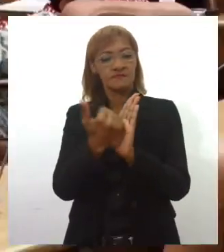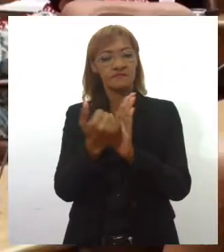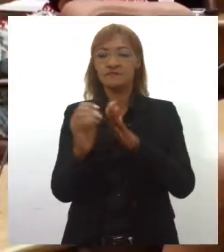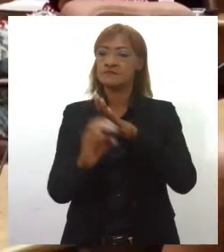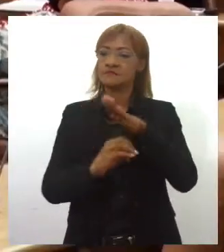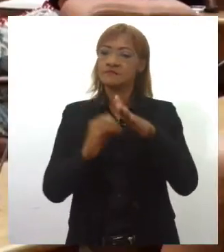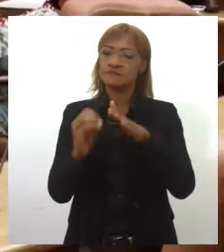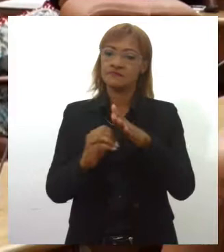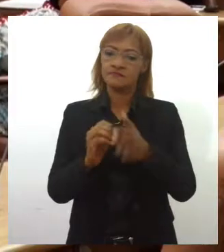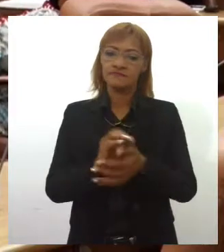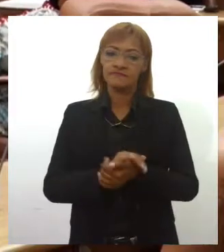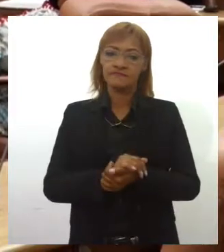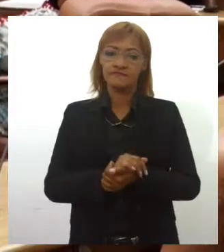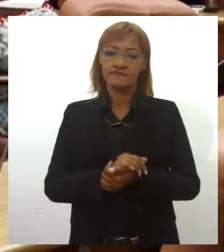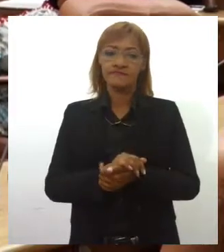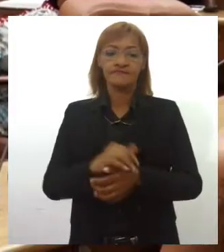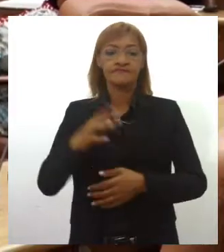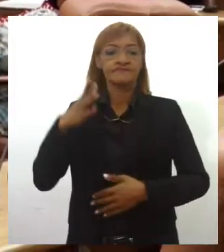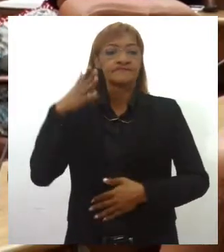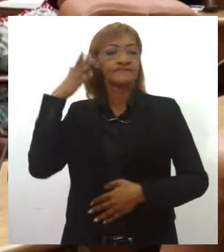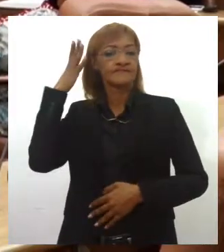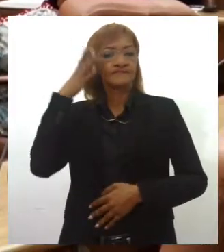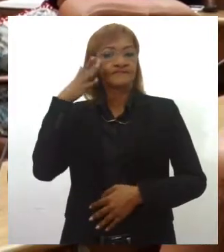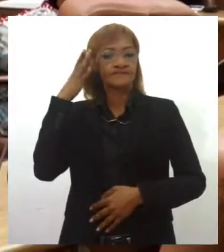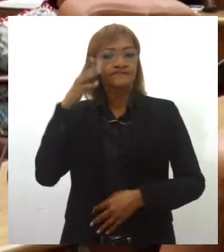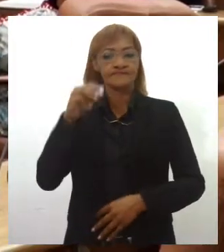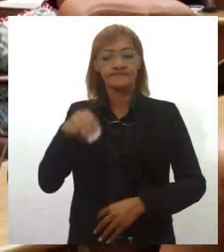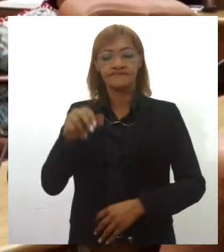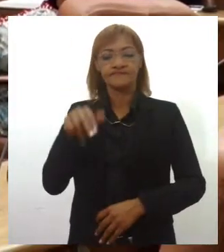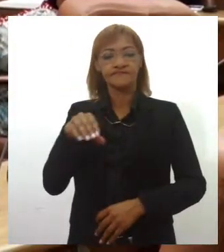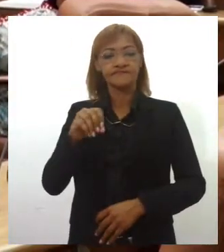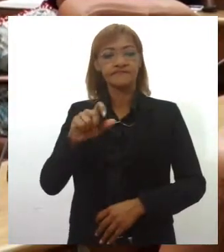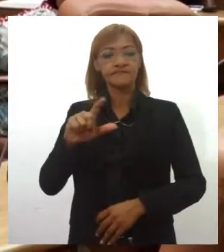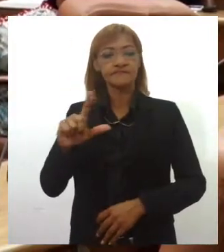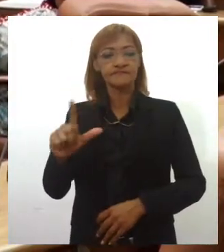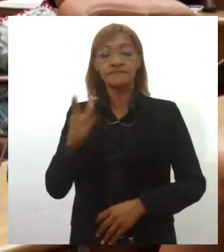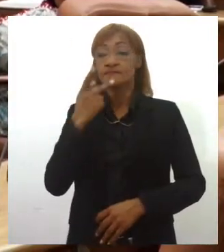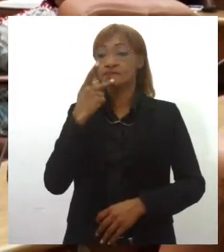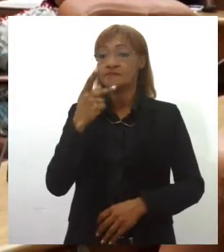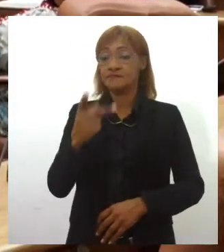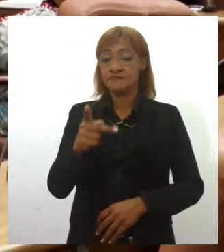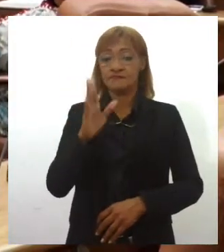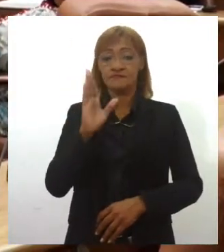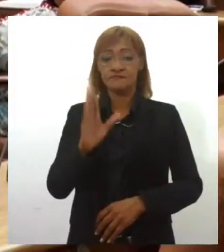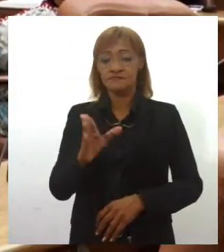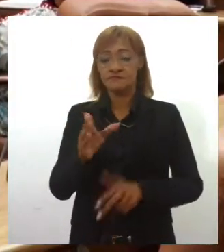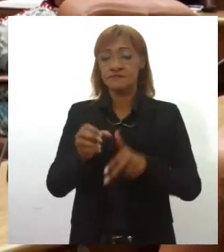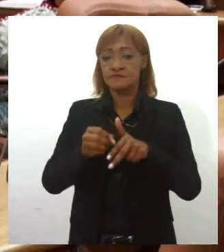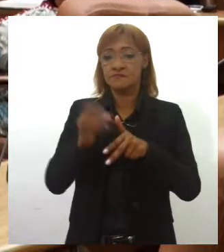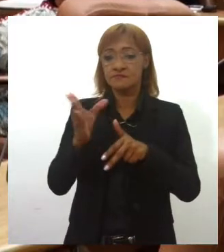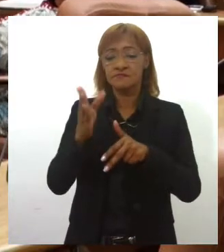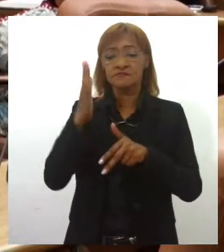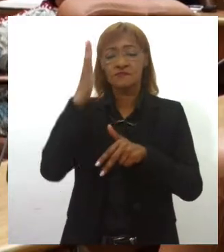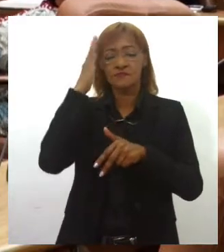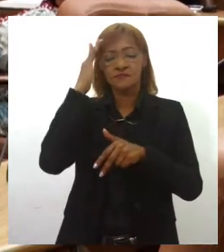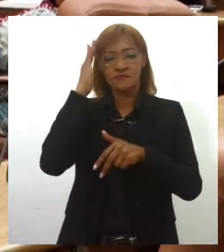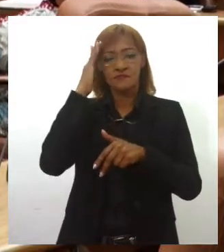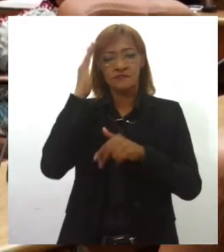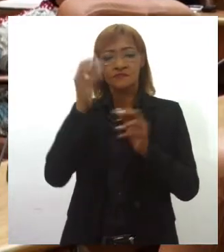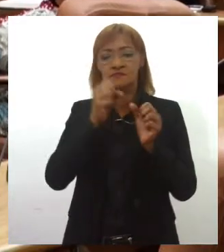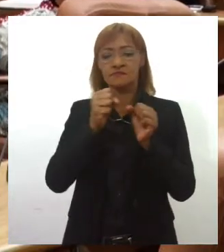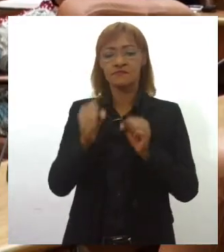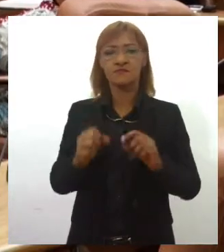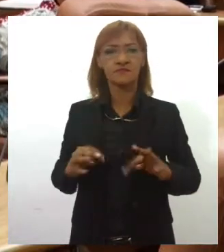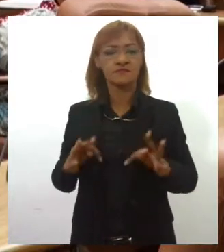Durante a apresentação, Manuel falou sobre a importância do consumo consciente, que tem o poder de favorecer todas as